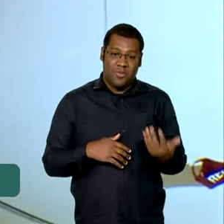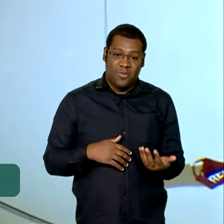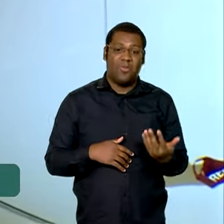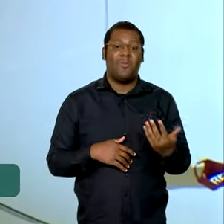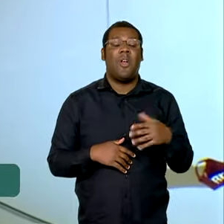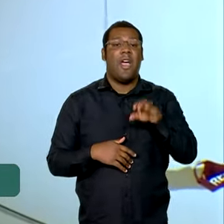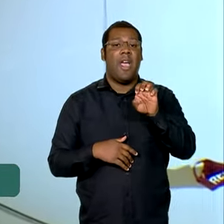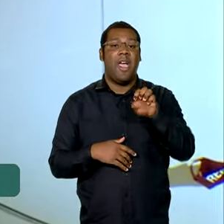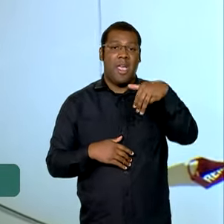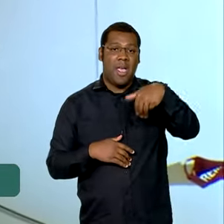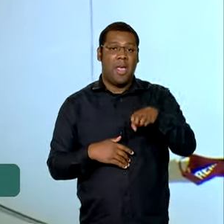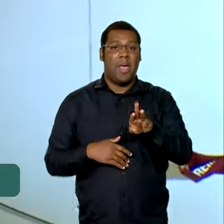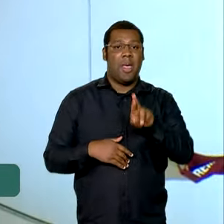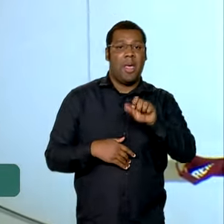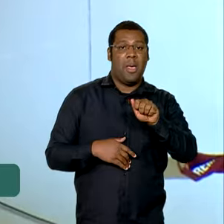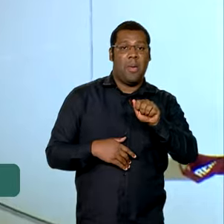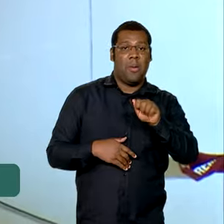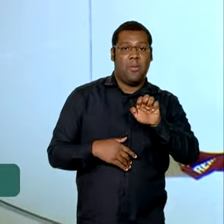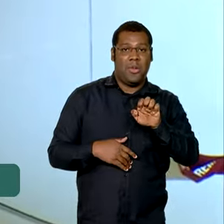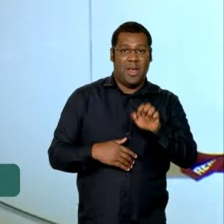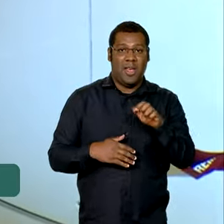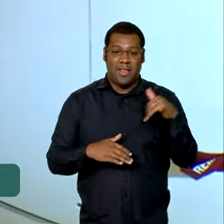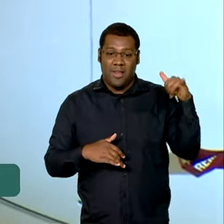participação do presidente Lula.